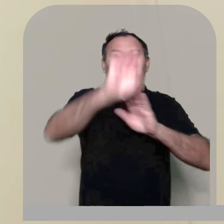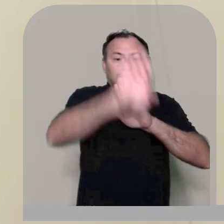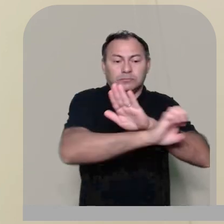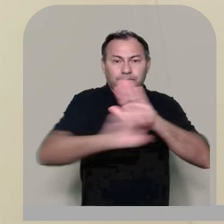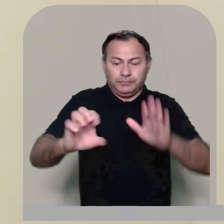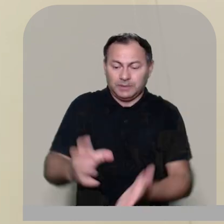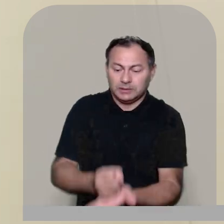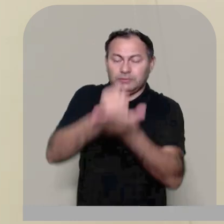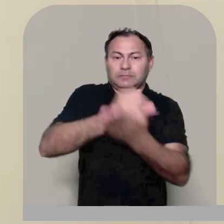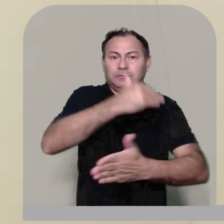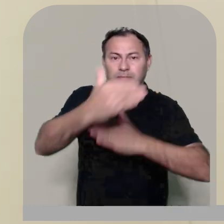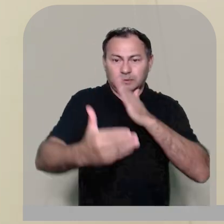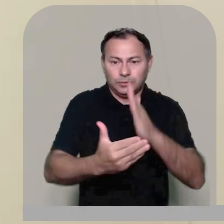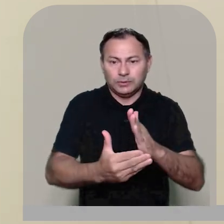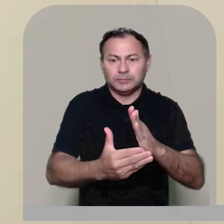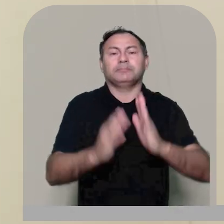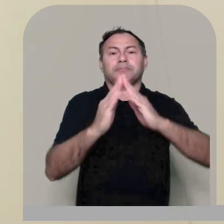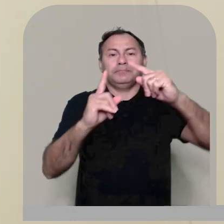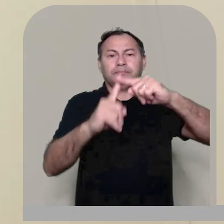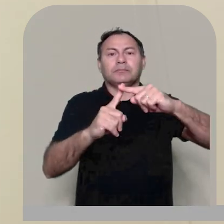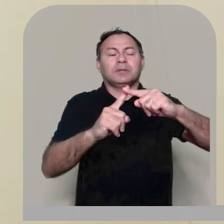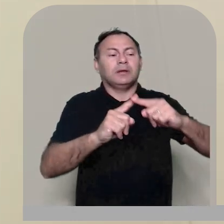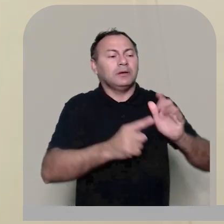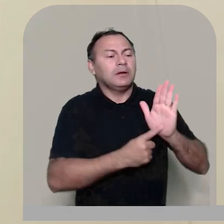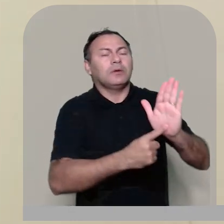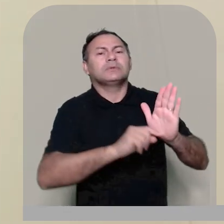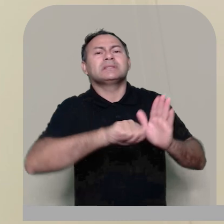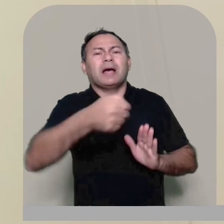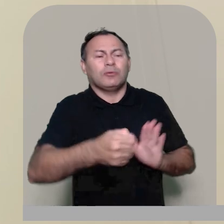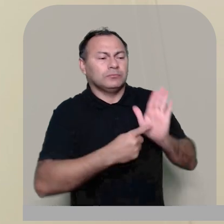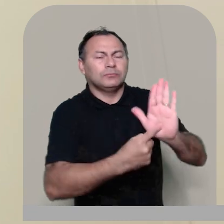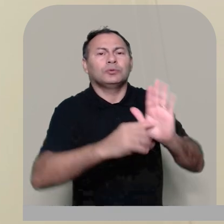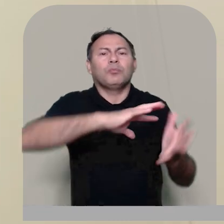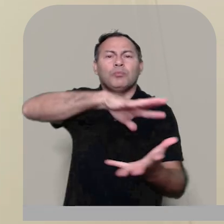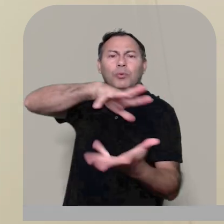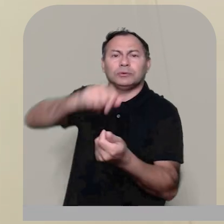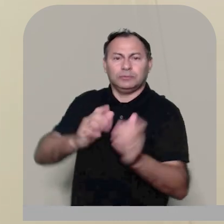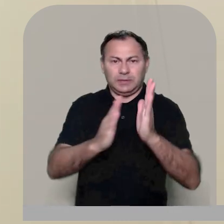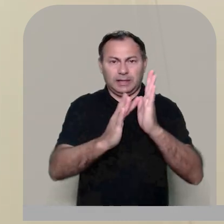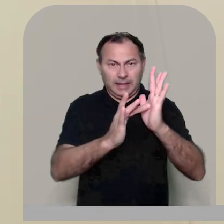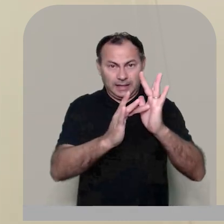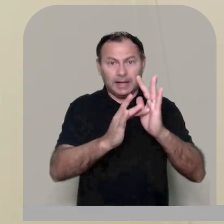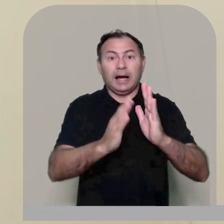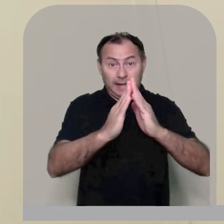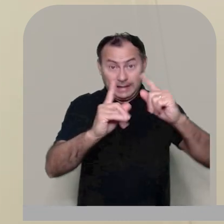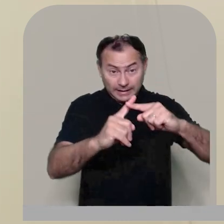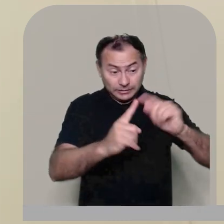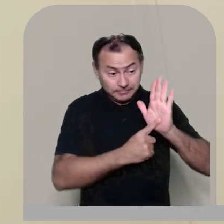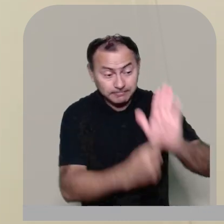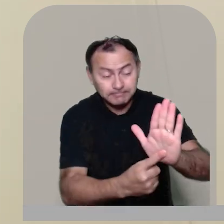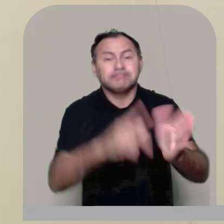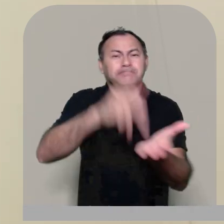da salvação a todos a igreja é um sinal no mundo ela aponta para uma